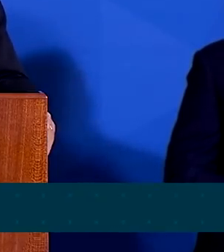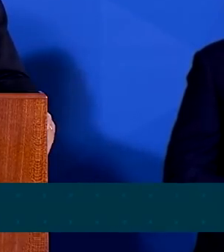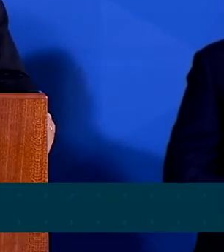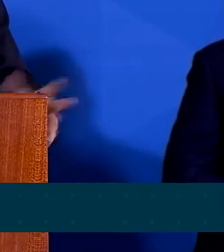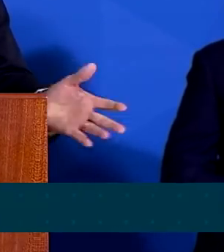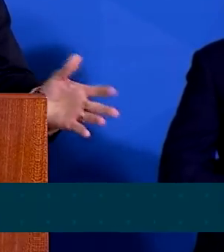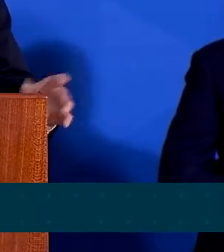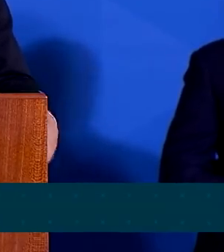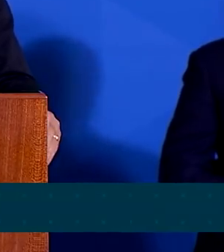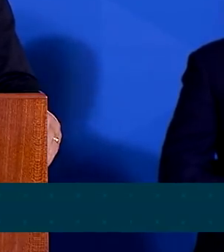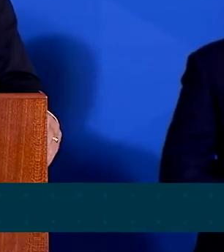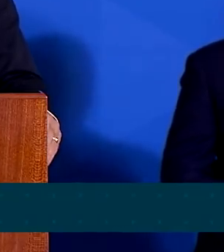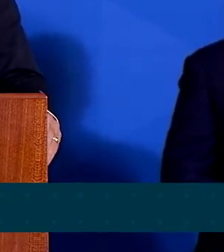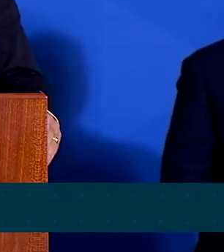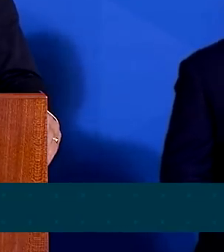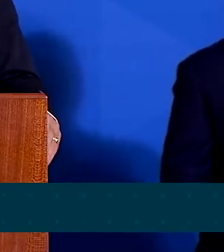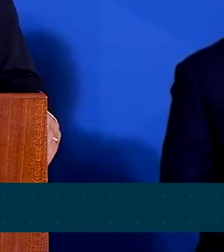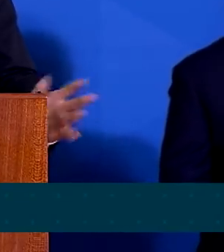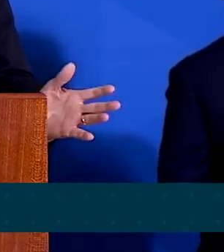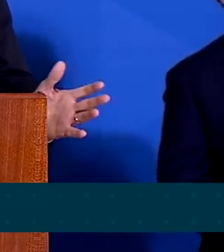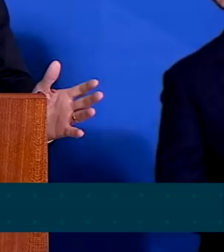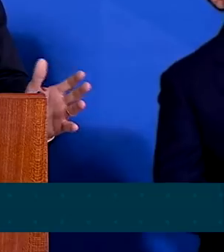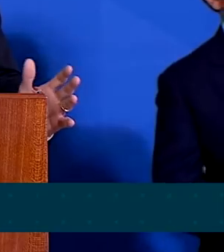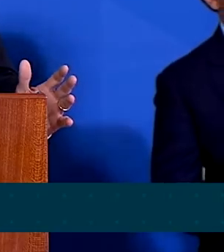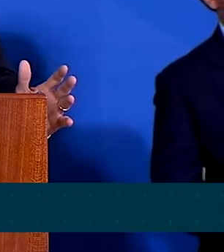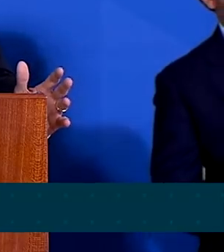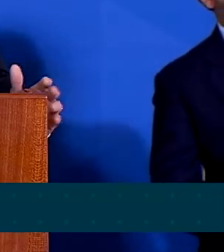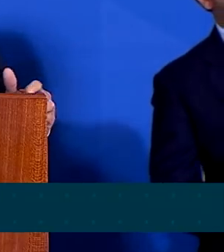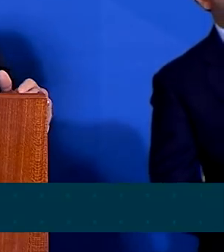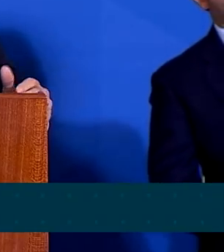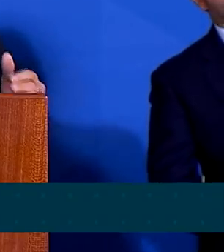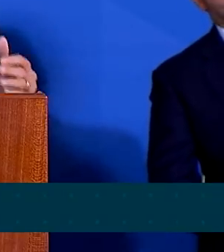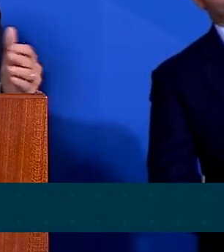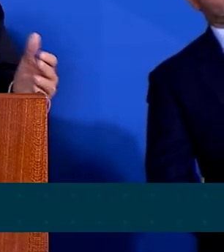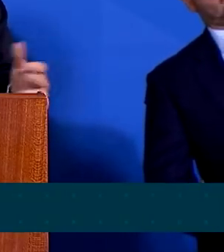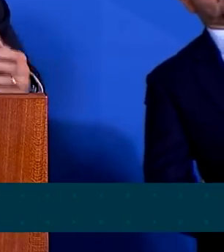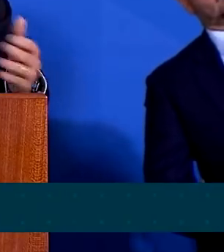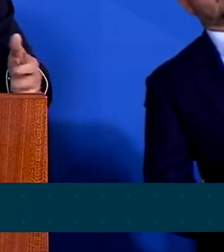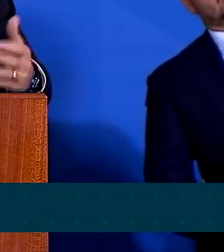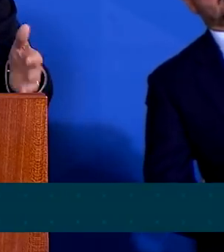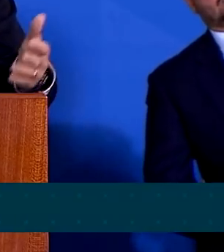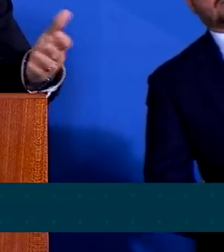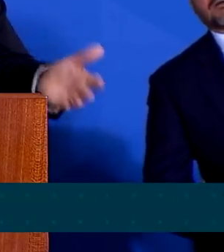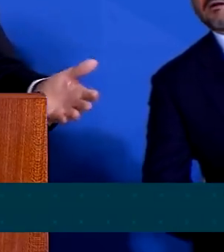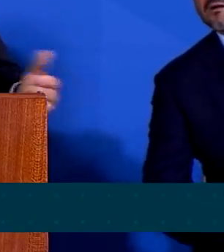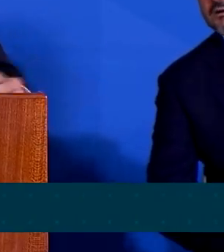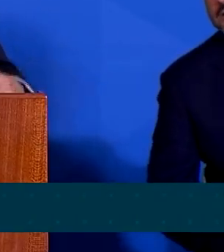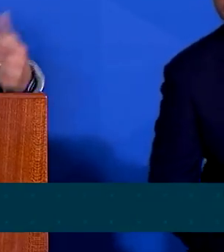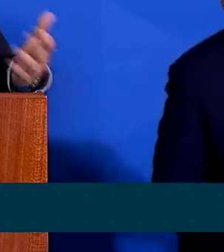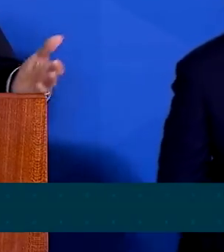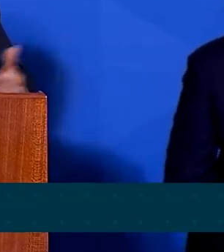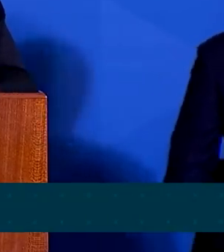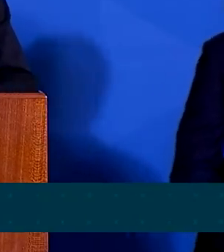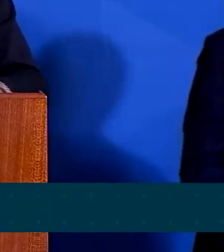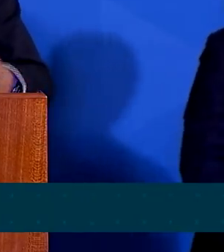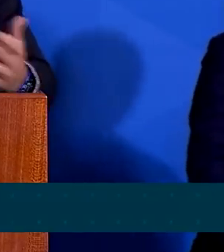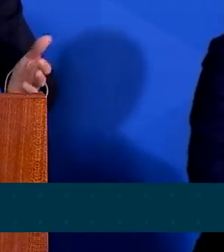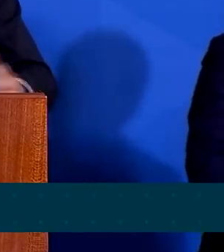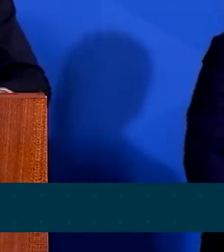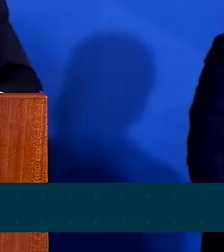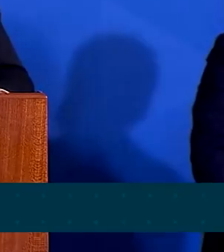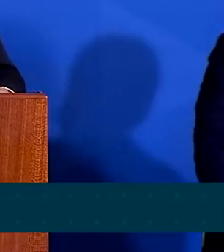lei agora, venha reclamar dela agora, uma coisa é muito simples. Se você não sabe, não quer